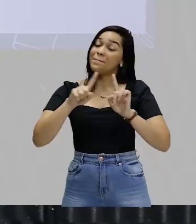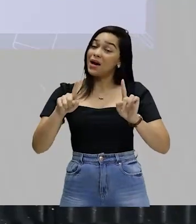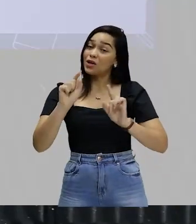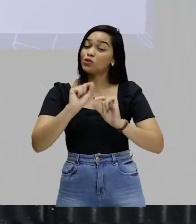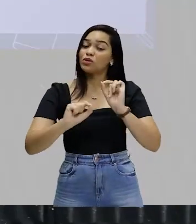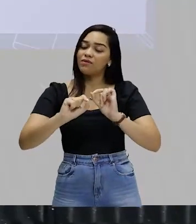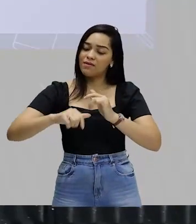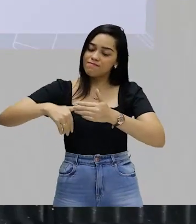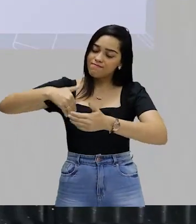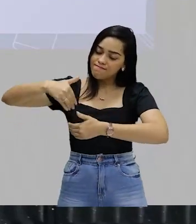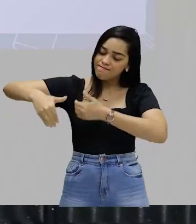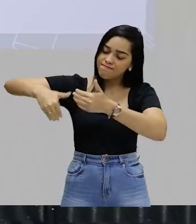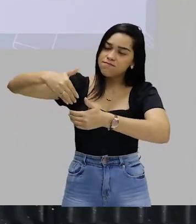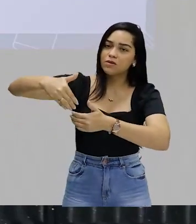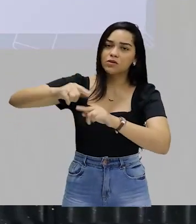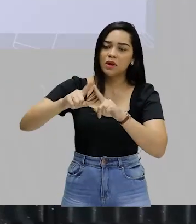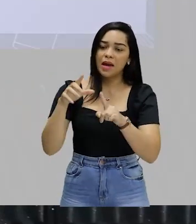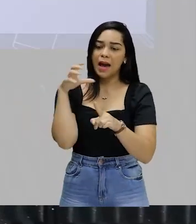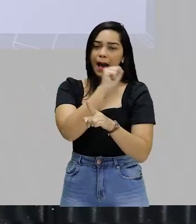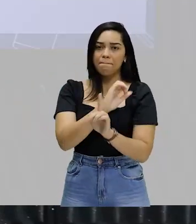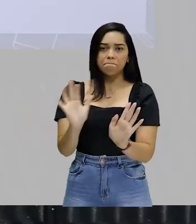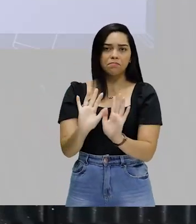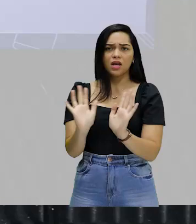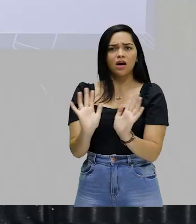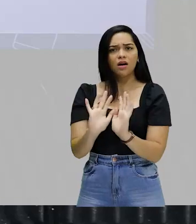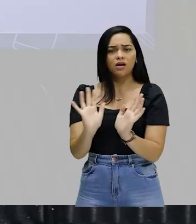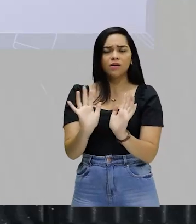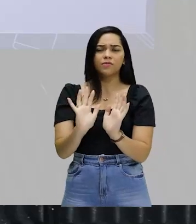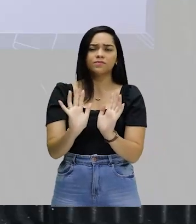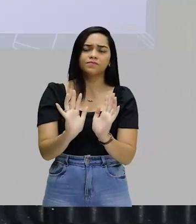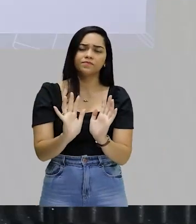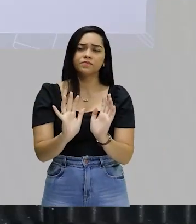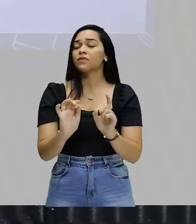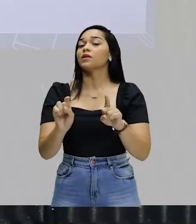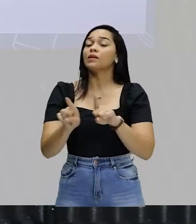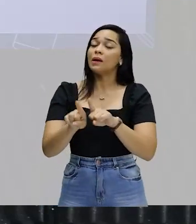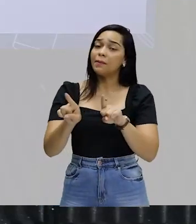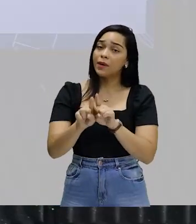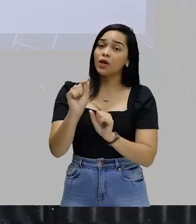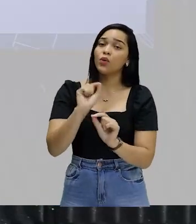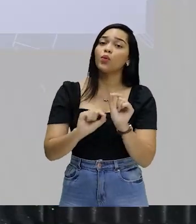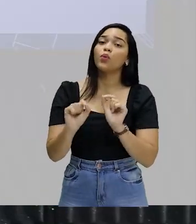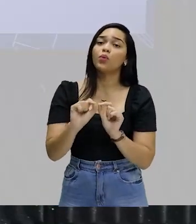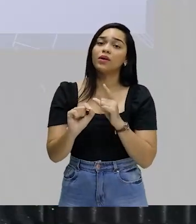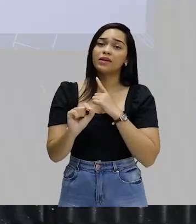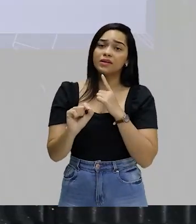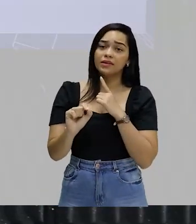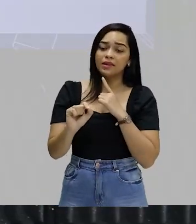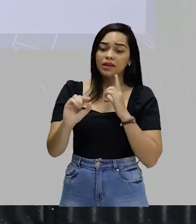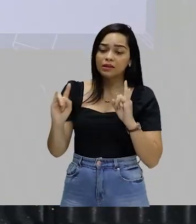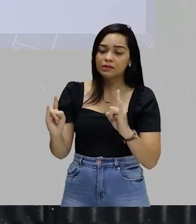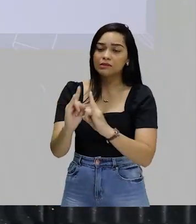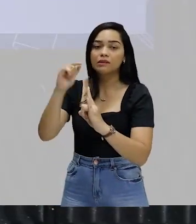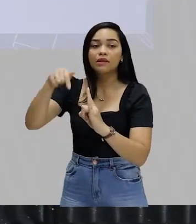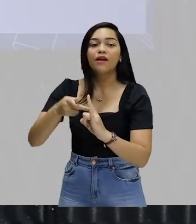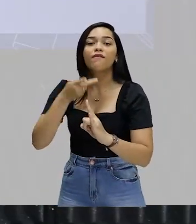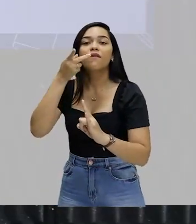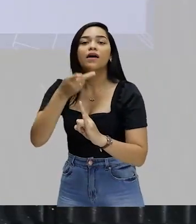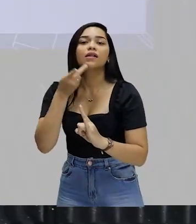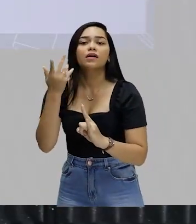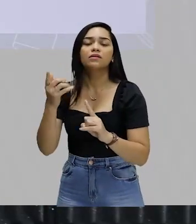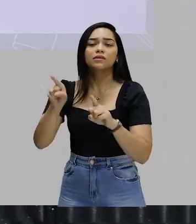ser construído ao longo do tempo, não é de uma hora para a outra. Certo? E mesmo assim, institucionalmente falando,